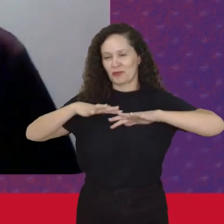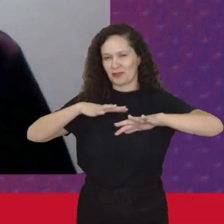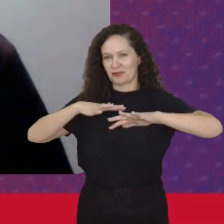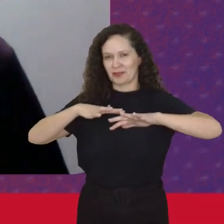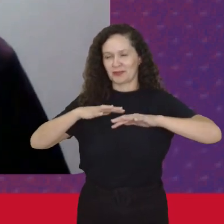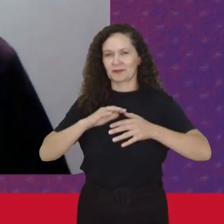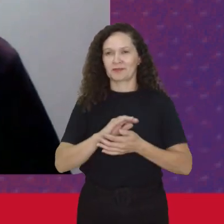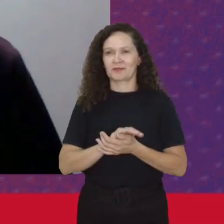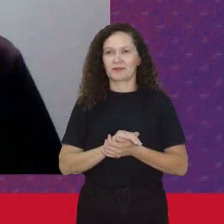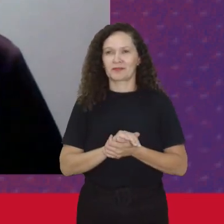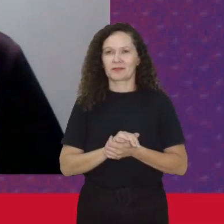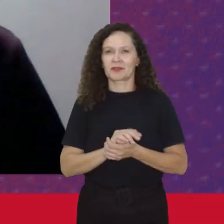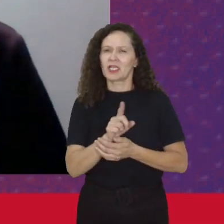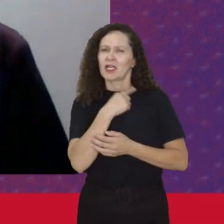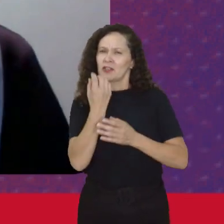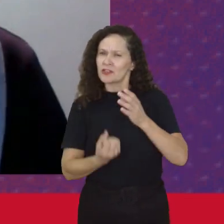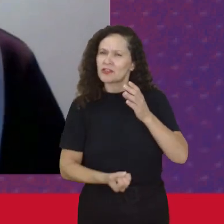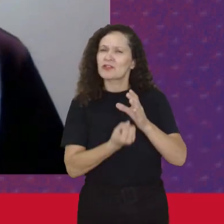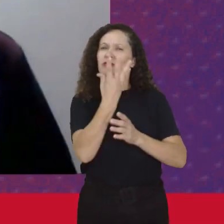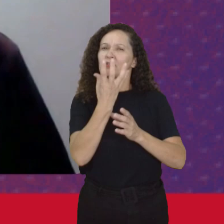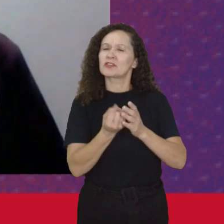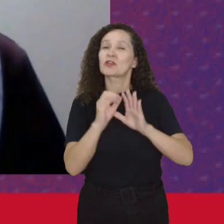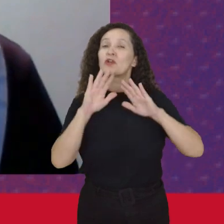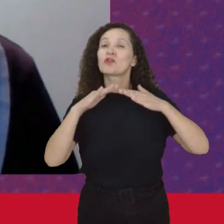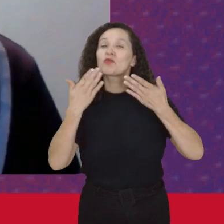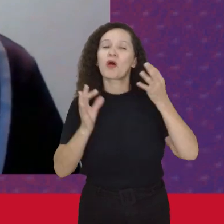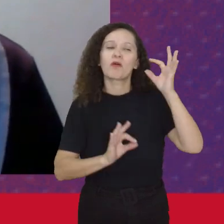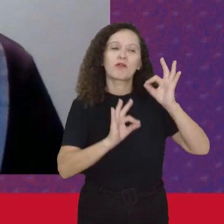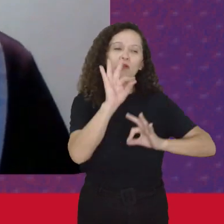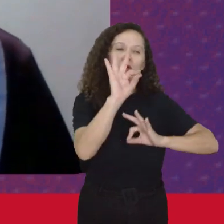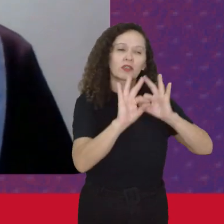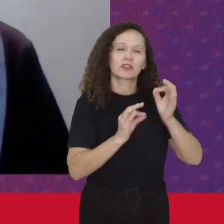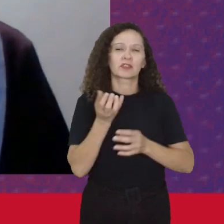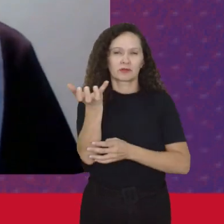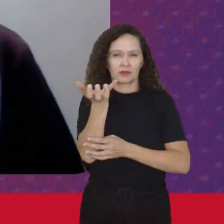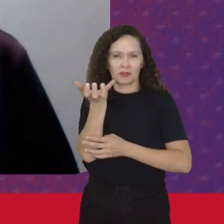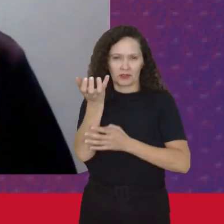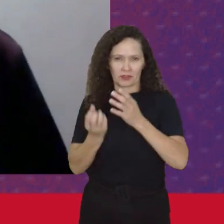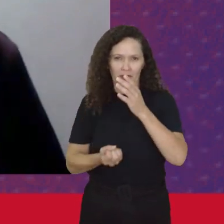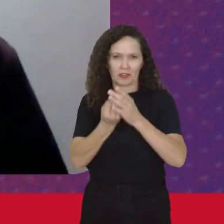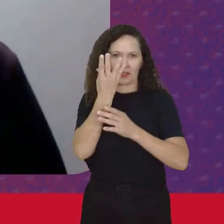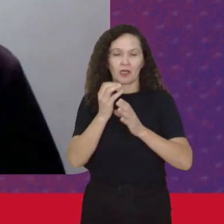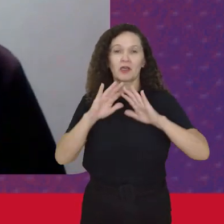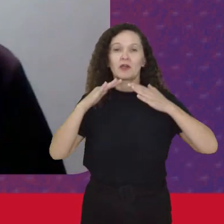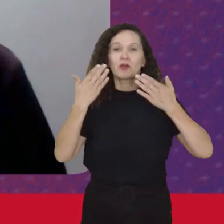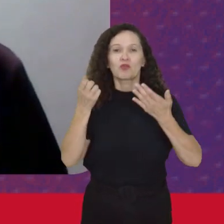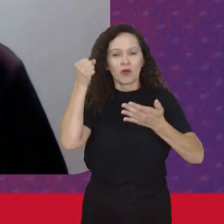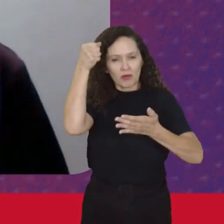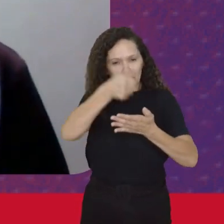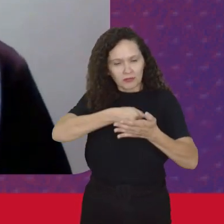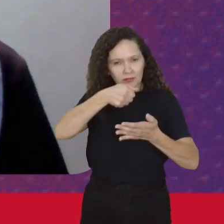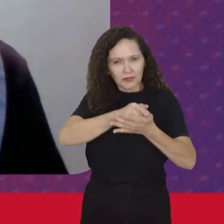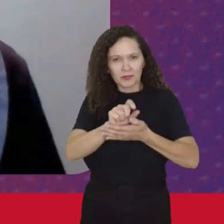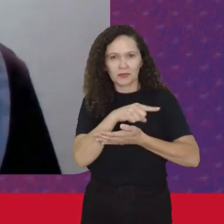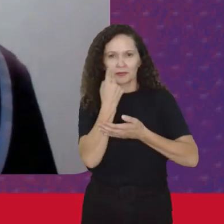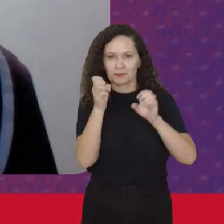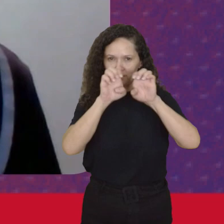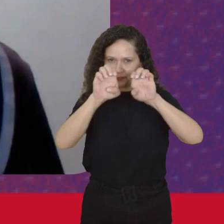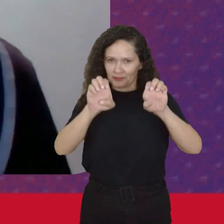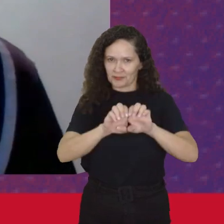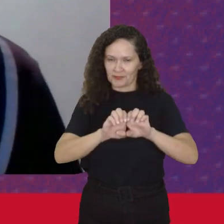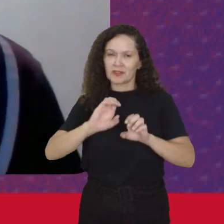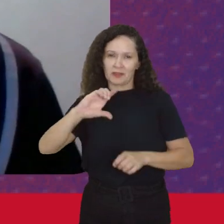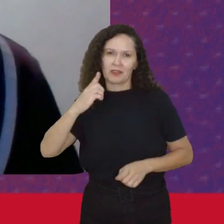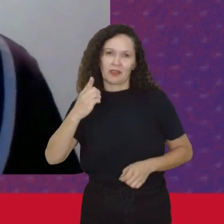alianças A gente constrói Que tipo De organização A gente constrói Que tipo De lutas A gente estrutura E